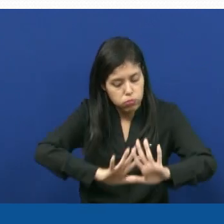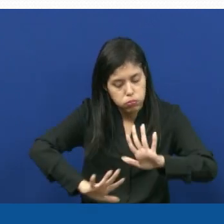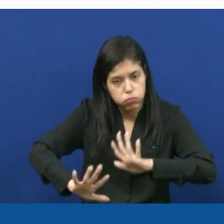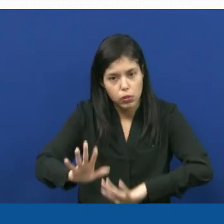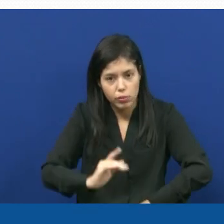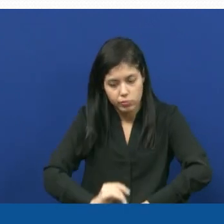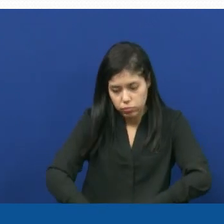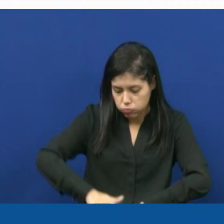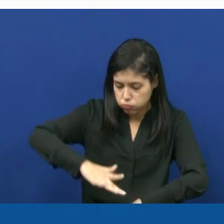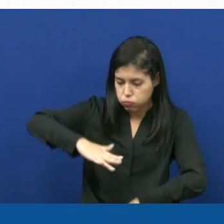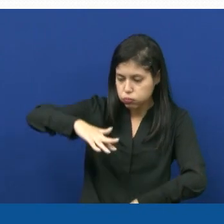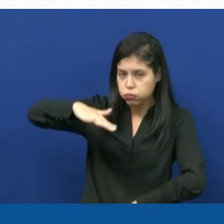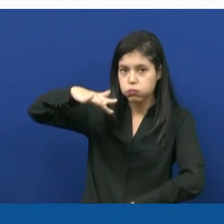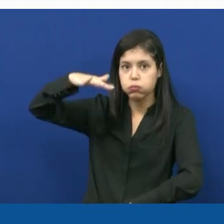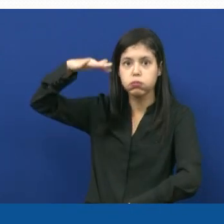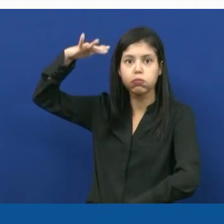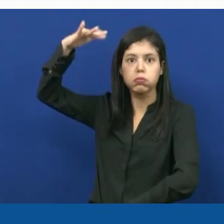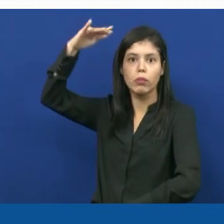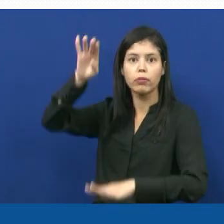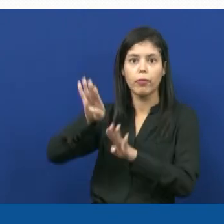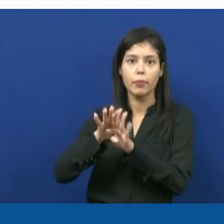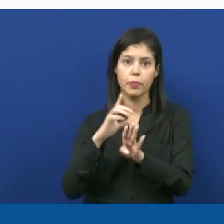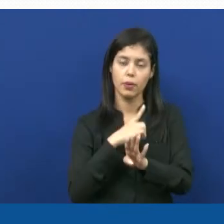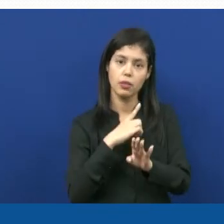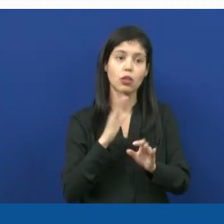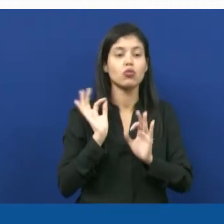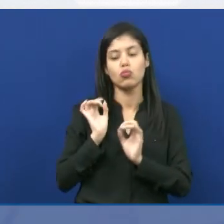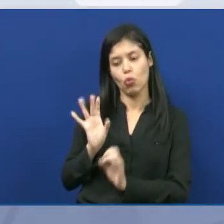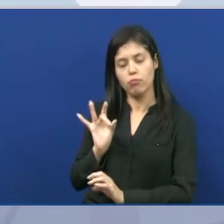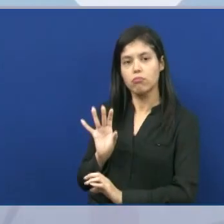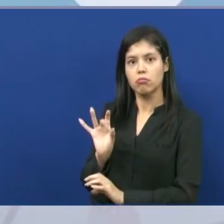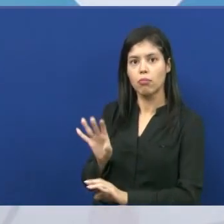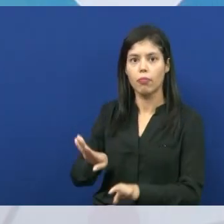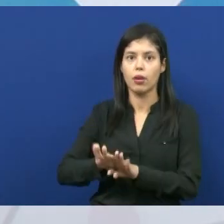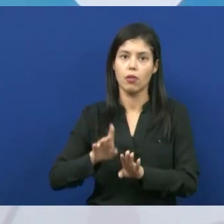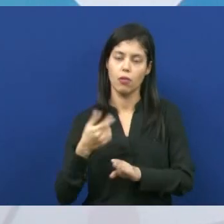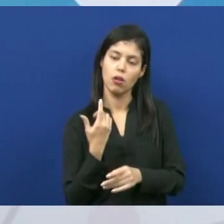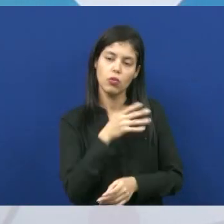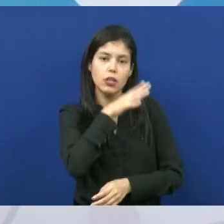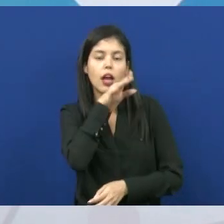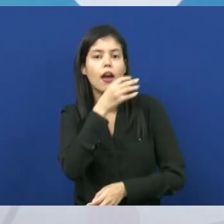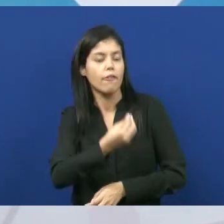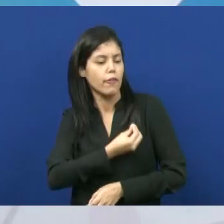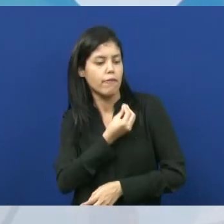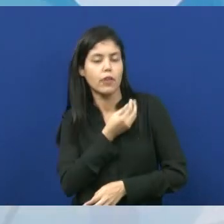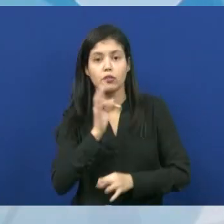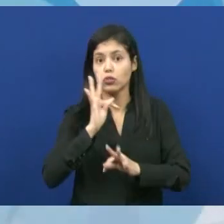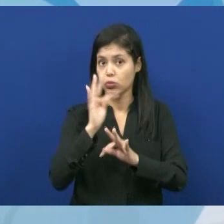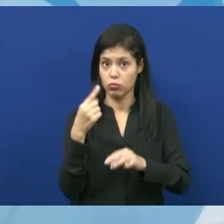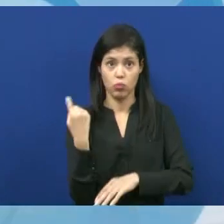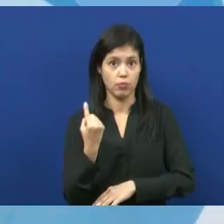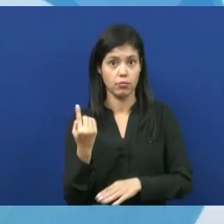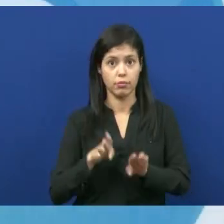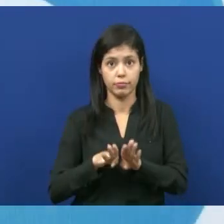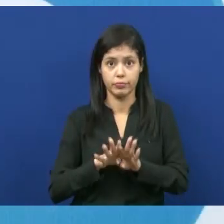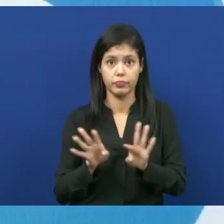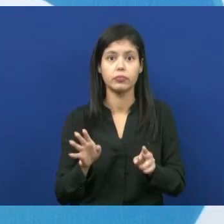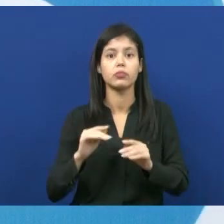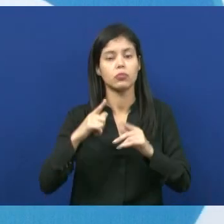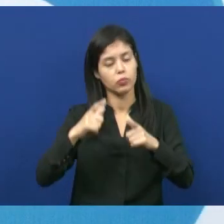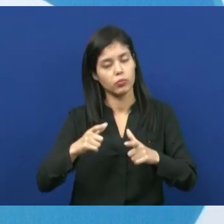até que ele consiga se estabelecer sozinho no ambiente, até que ele consiga procurar o seu alimento ali